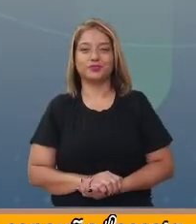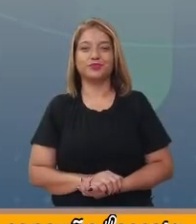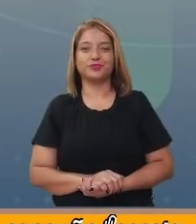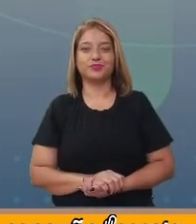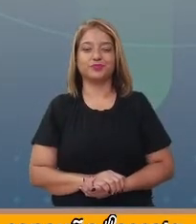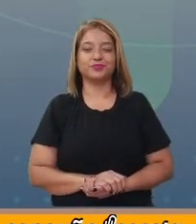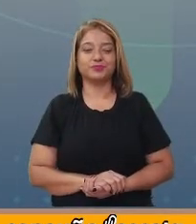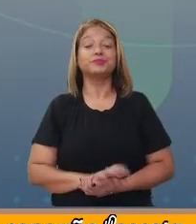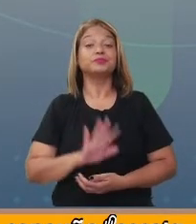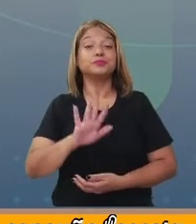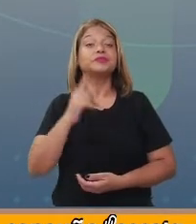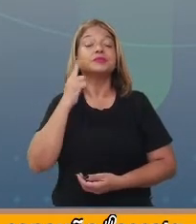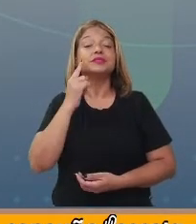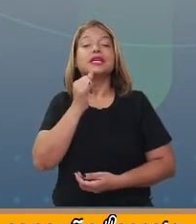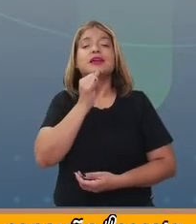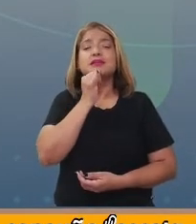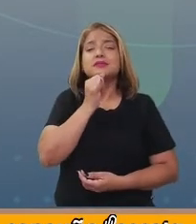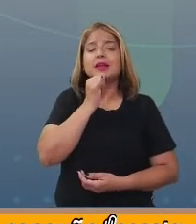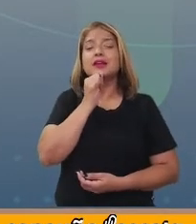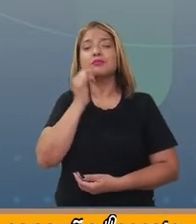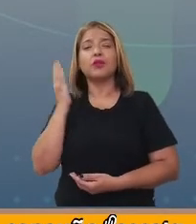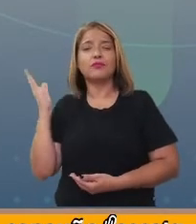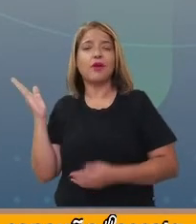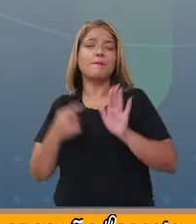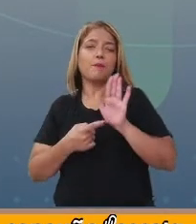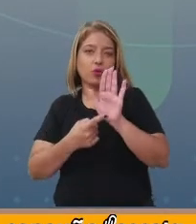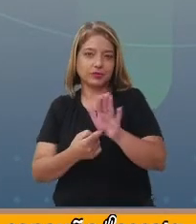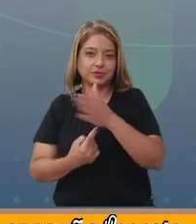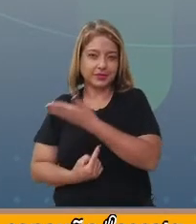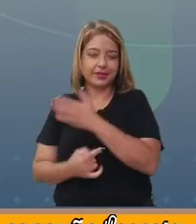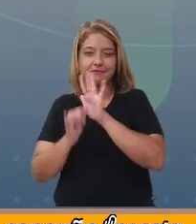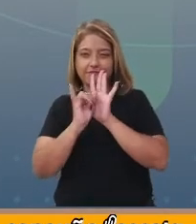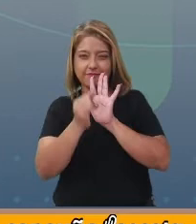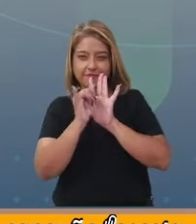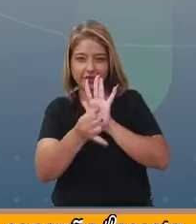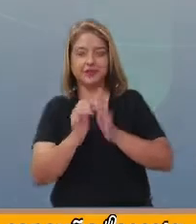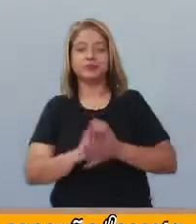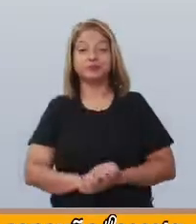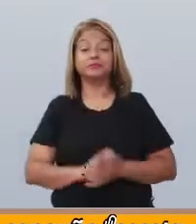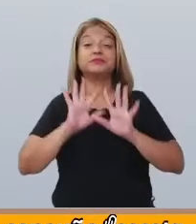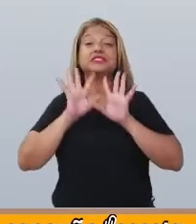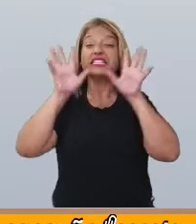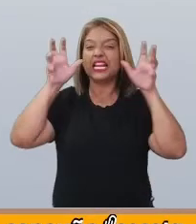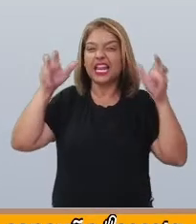Vamos agora conhecer esta fábula. Um